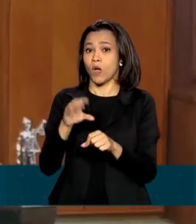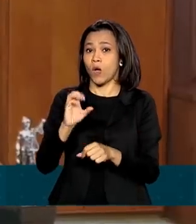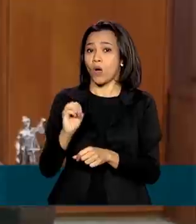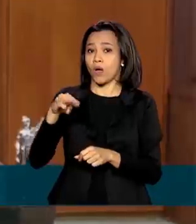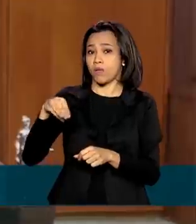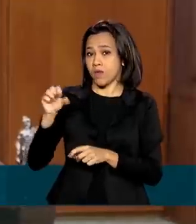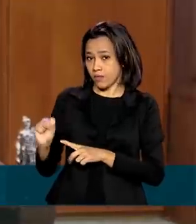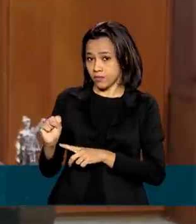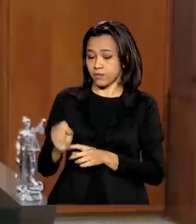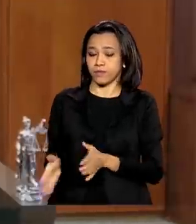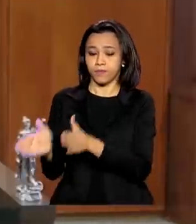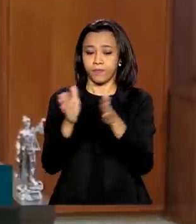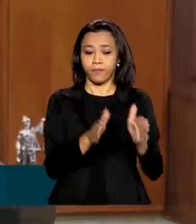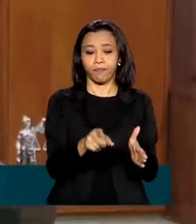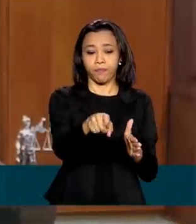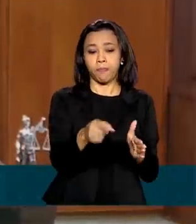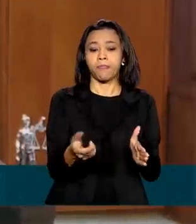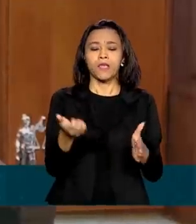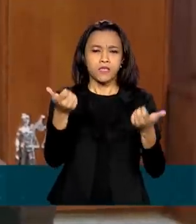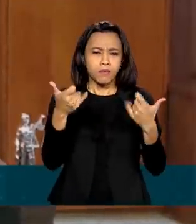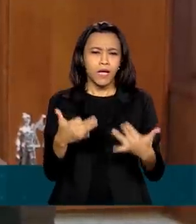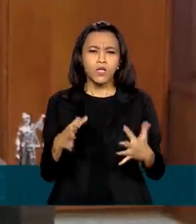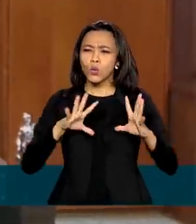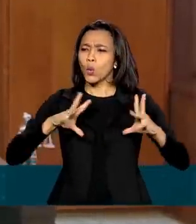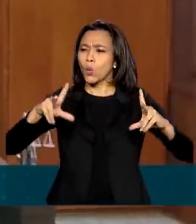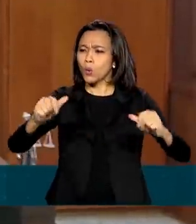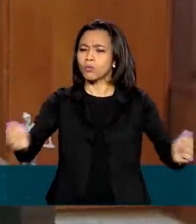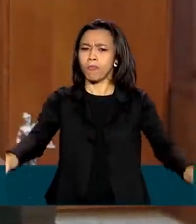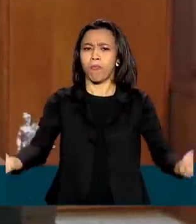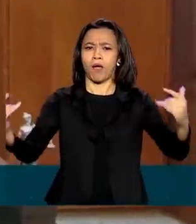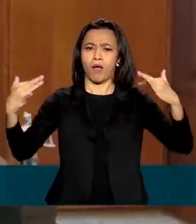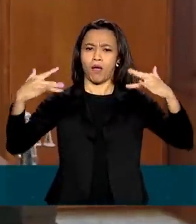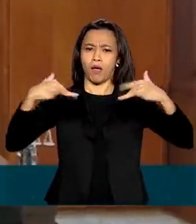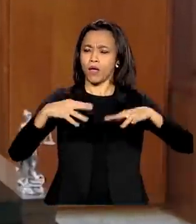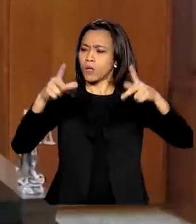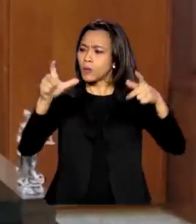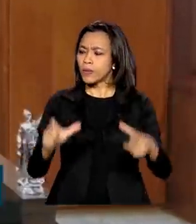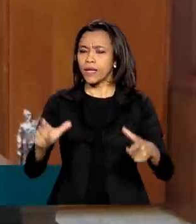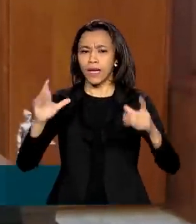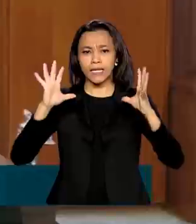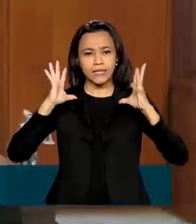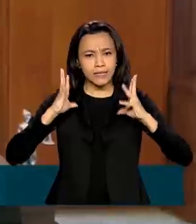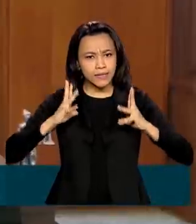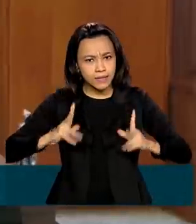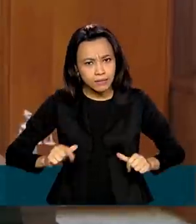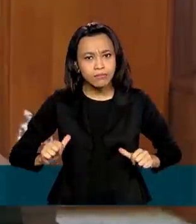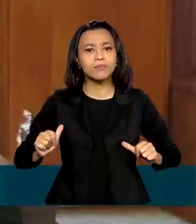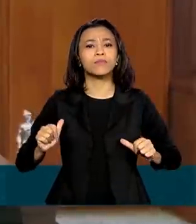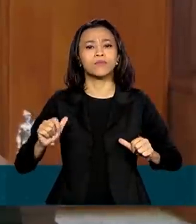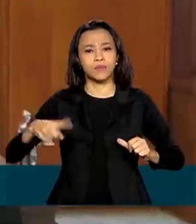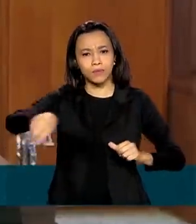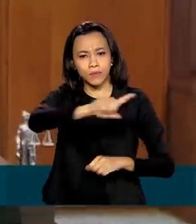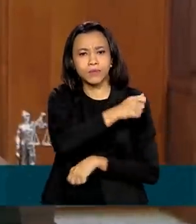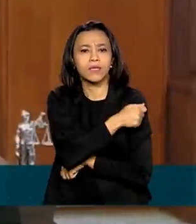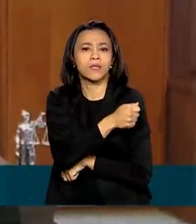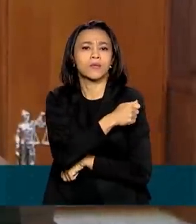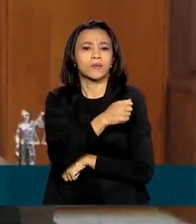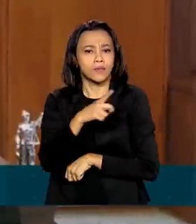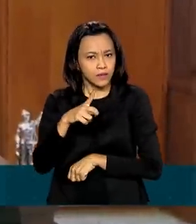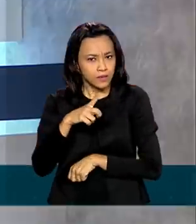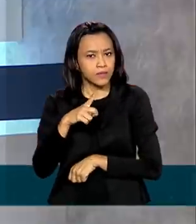Todos chegarão em um ambiente limpo, higienizado e com medidas de